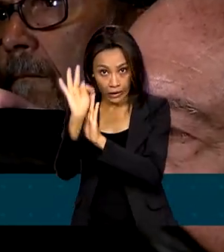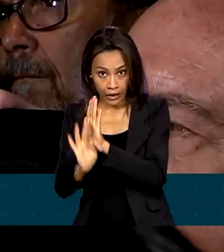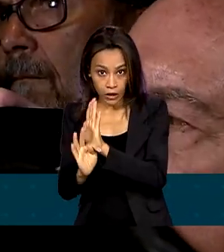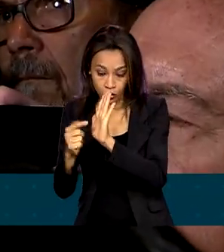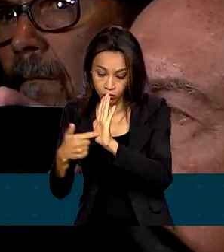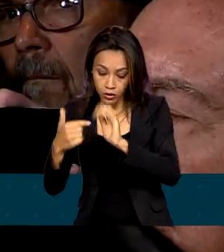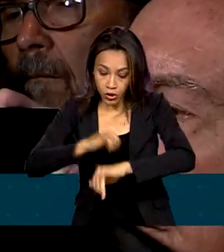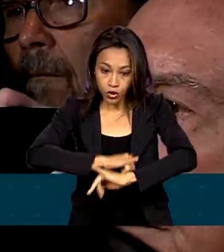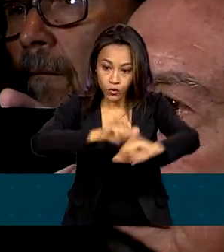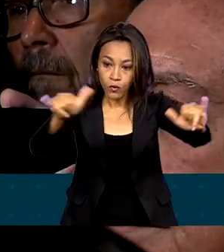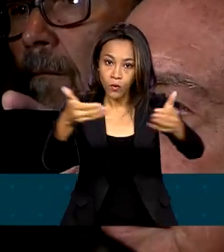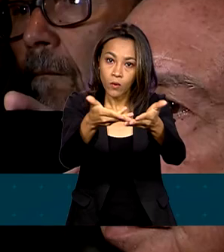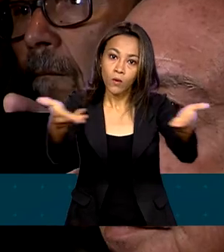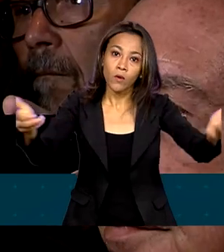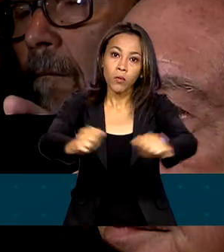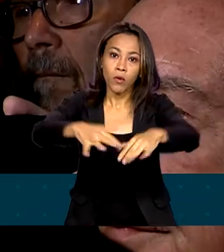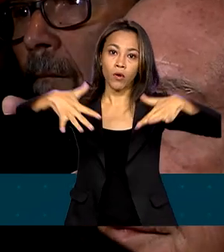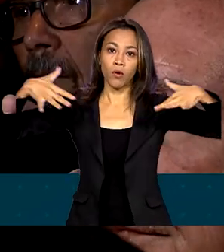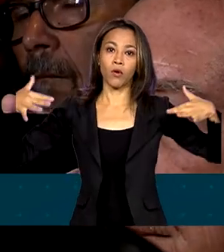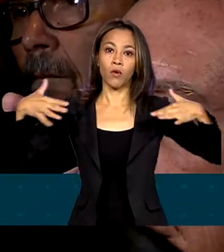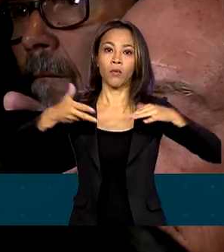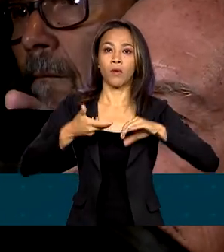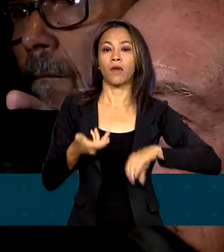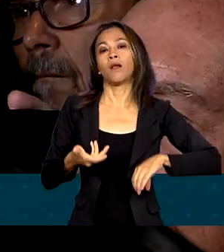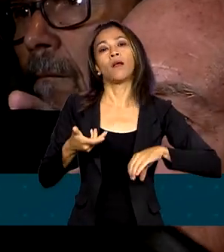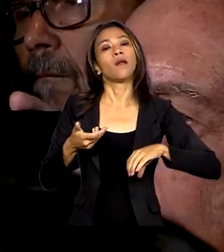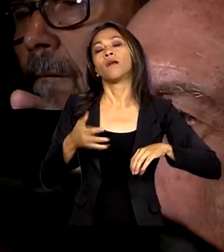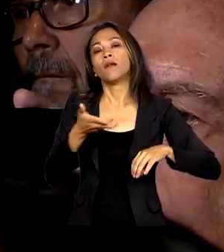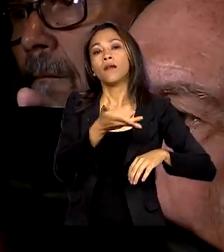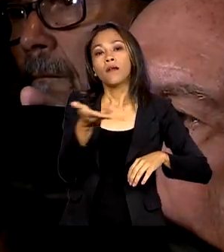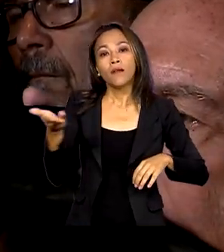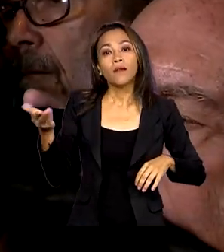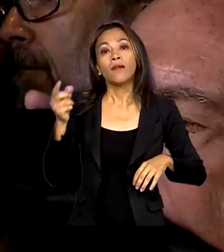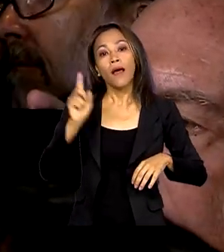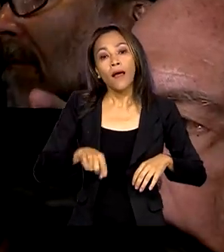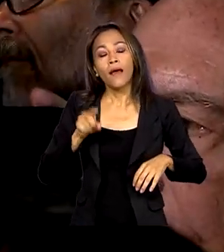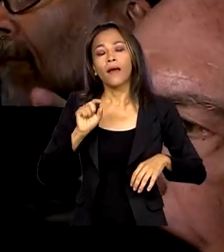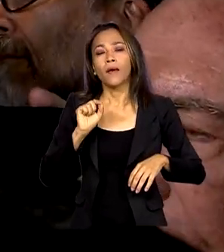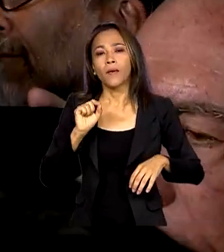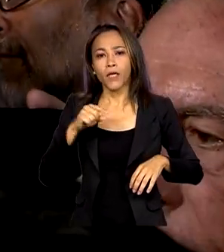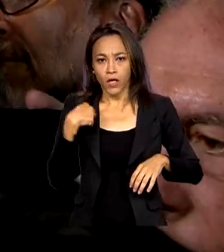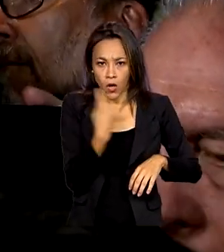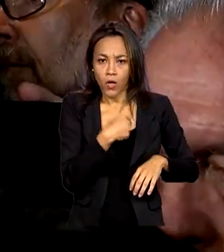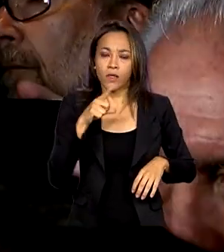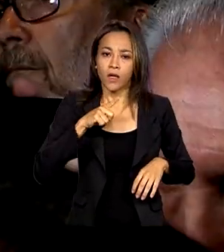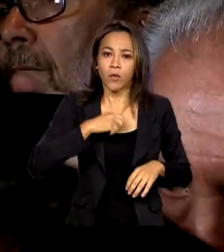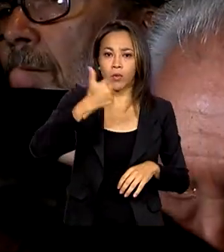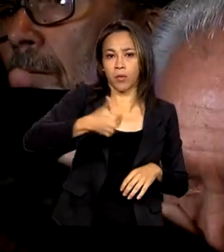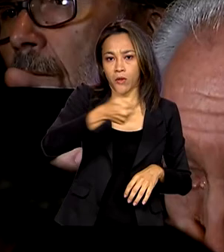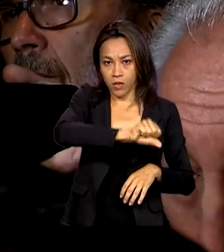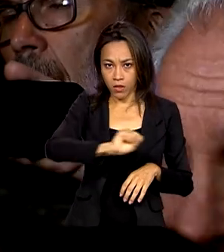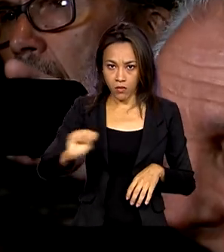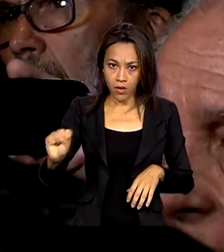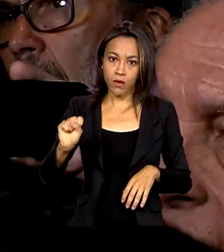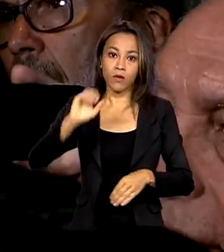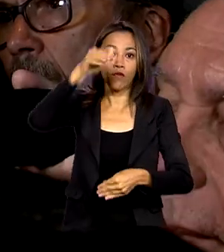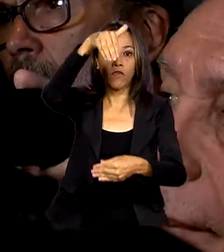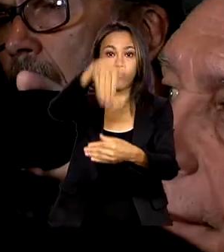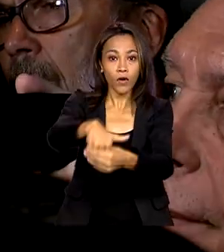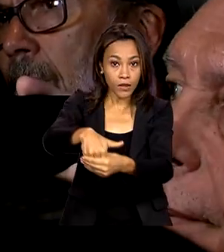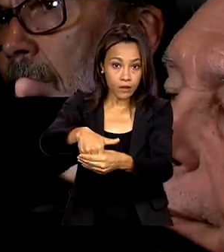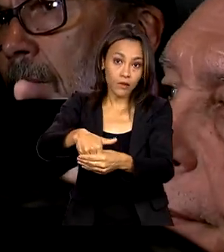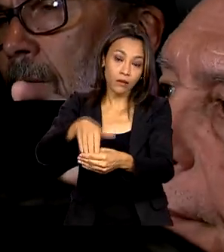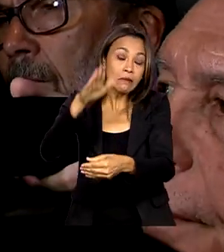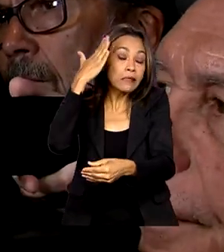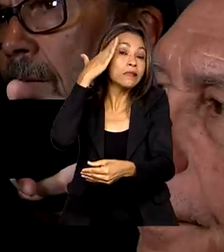possamos trabalhar para até abril, se, na pior das hipóteses, que tenhamos no primeiro semestre a votação, quem